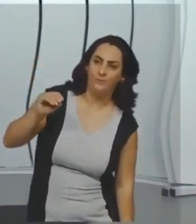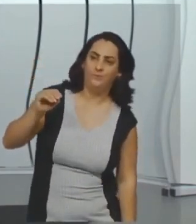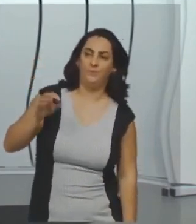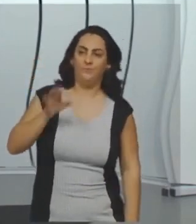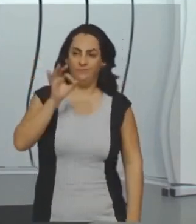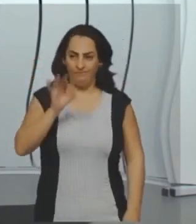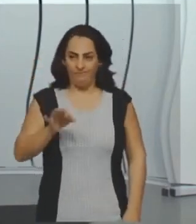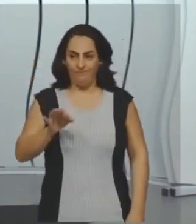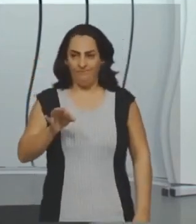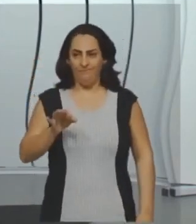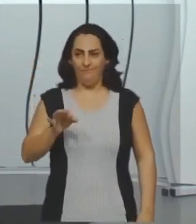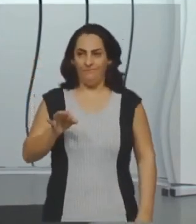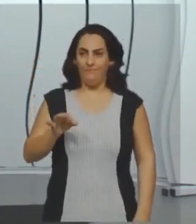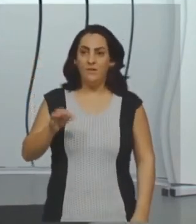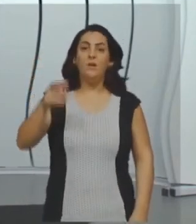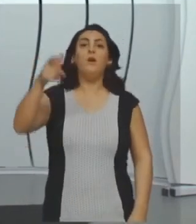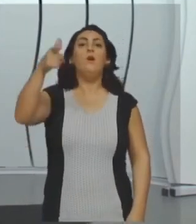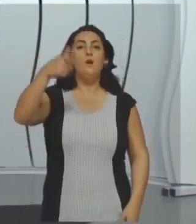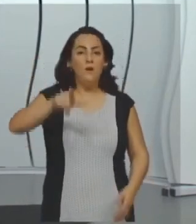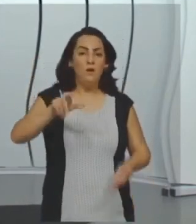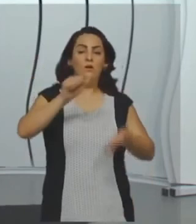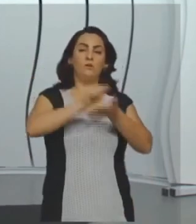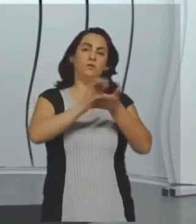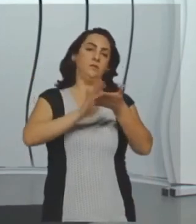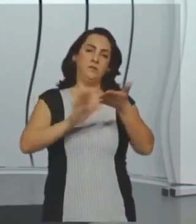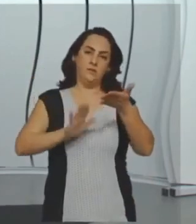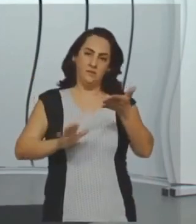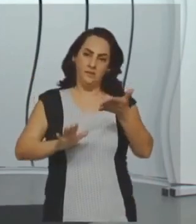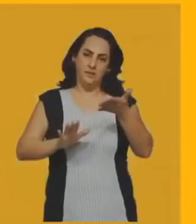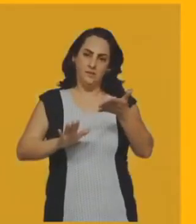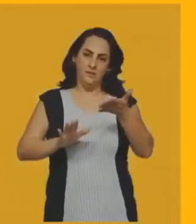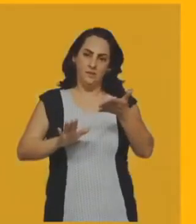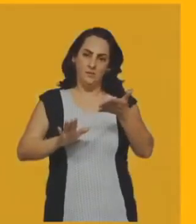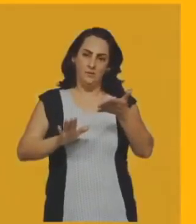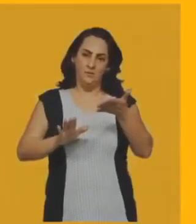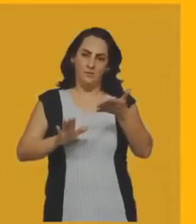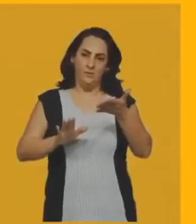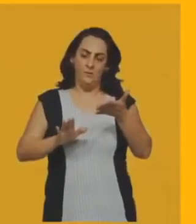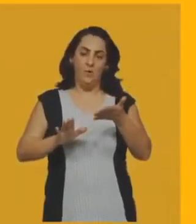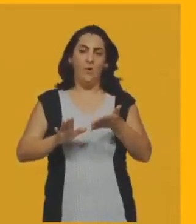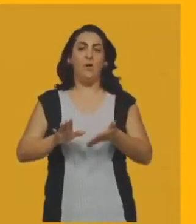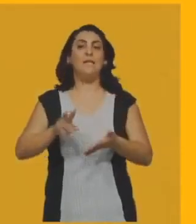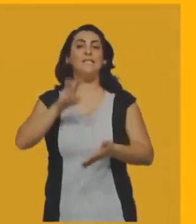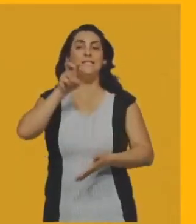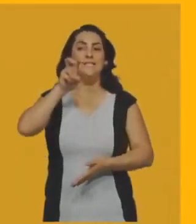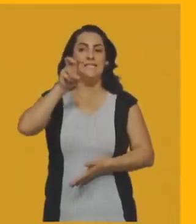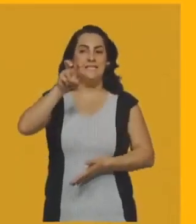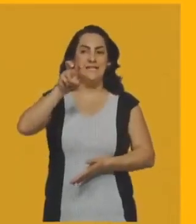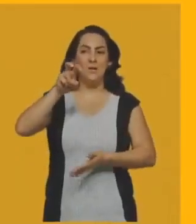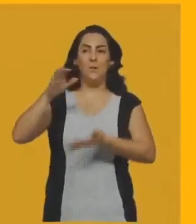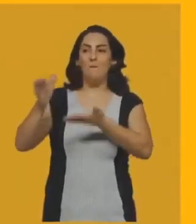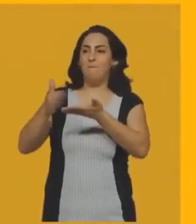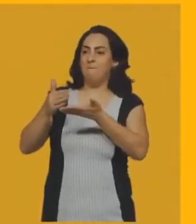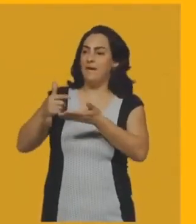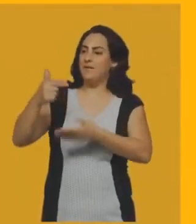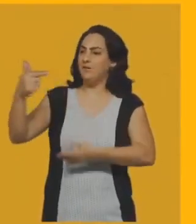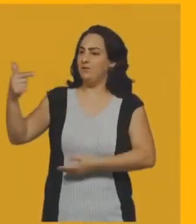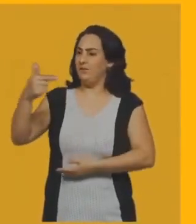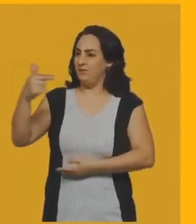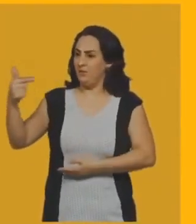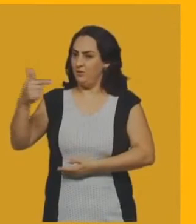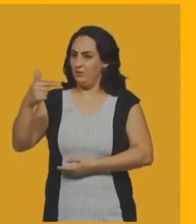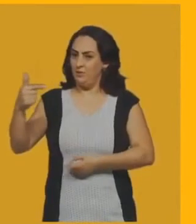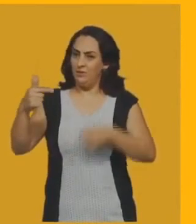pediram para calcular é ângulo agudo, 60 graus. Outro exercício é o